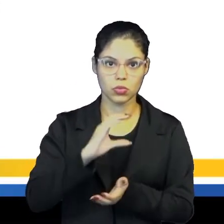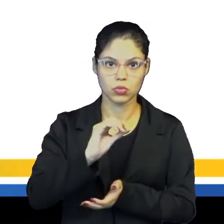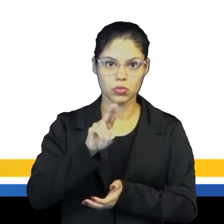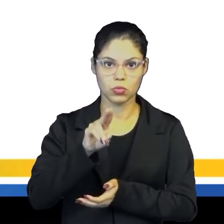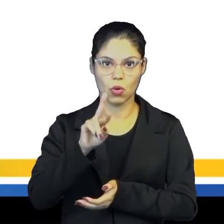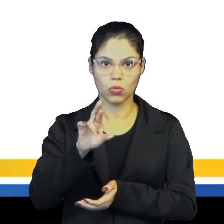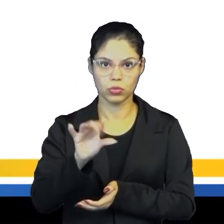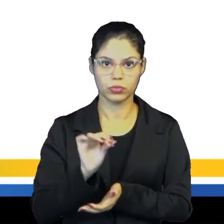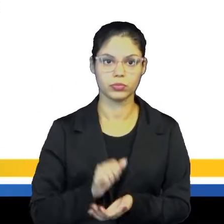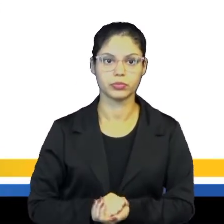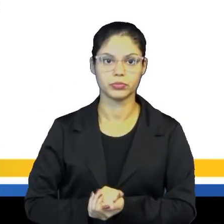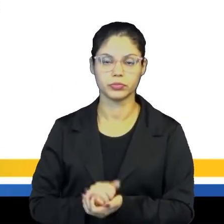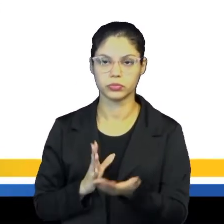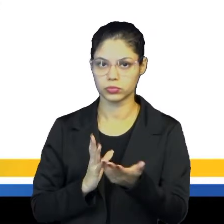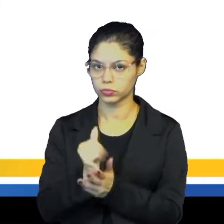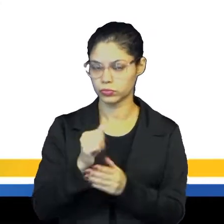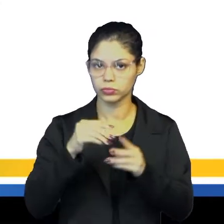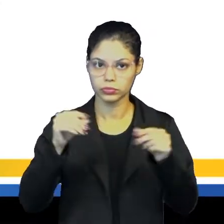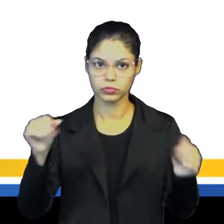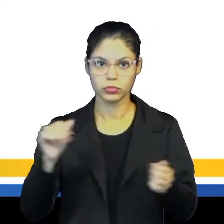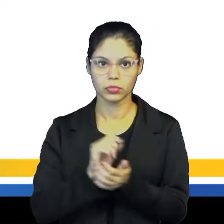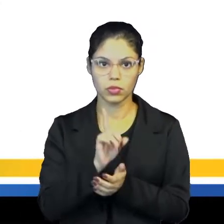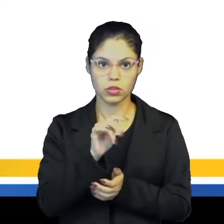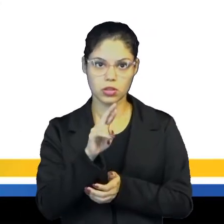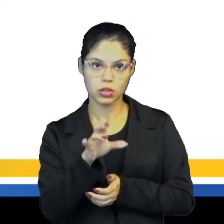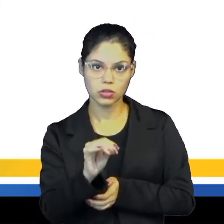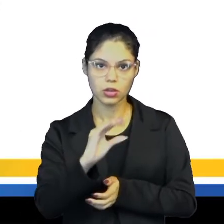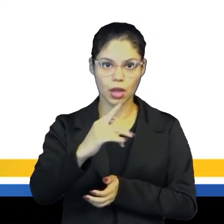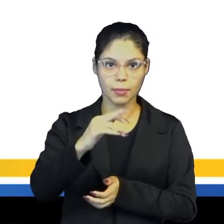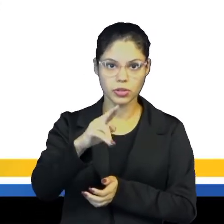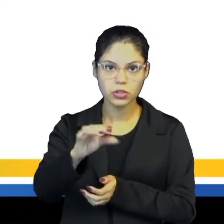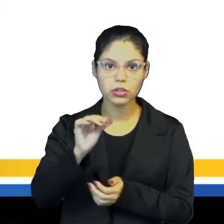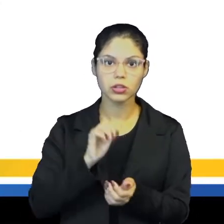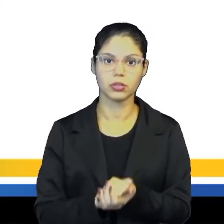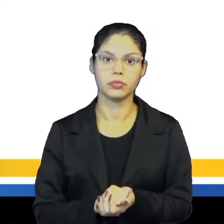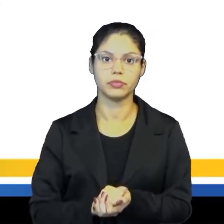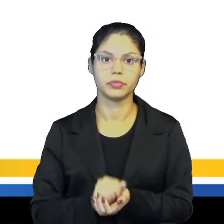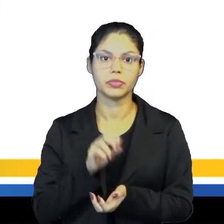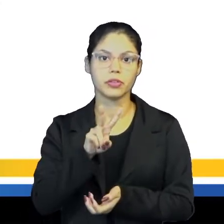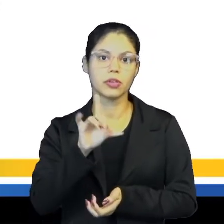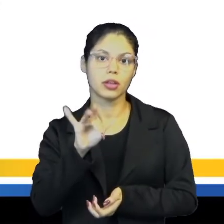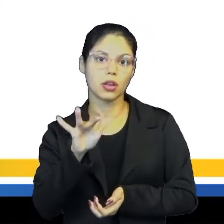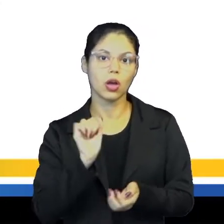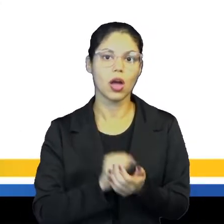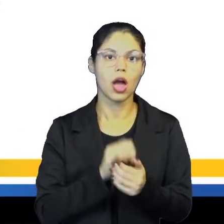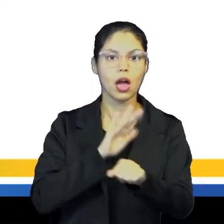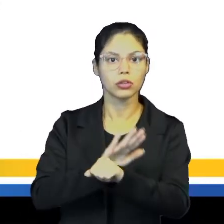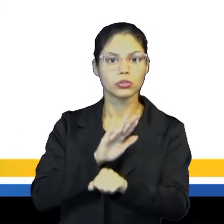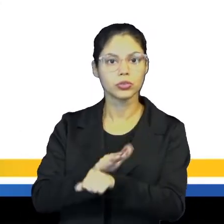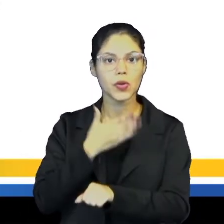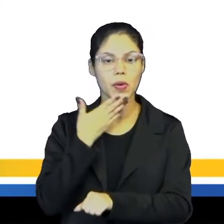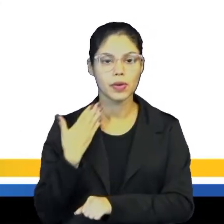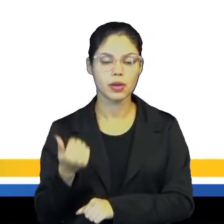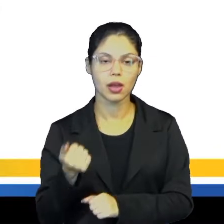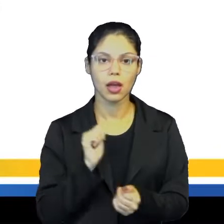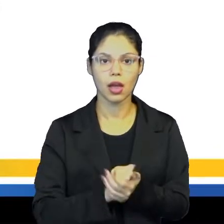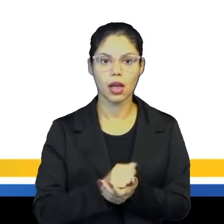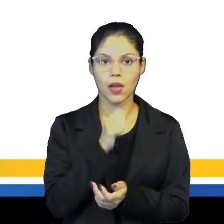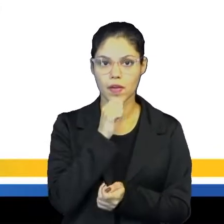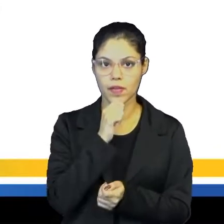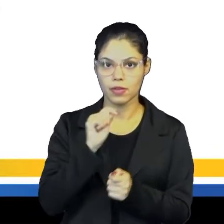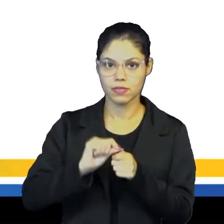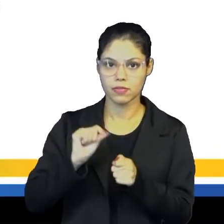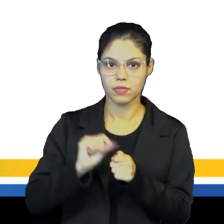reconquista dos territórios. A dinastia Capetíngea e a dinastia Valóis contribuíram para a formação do estado